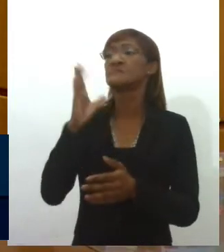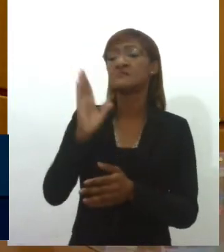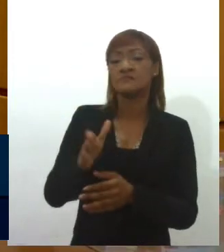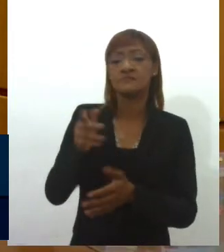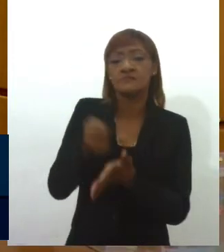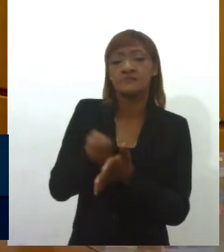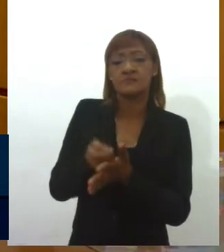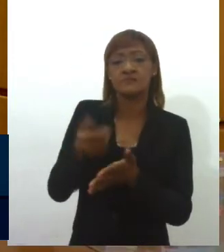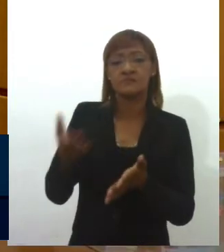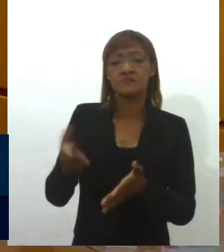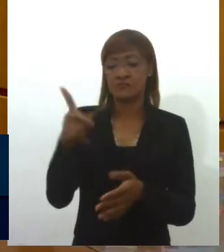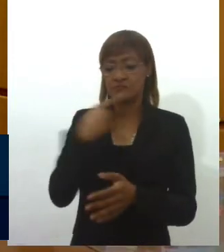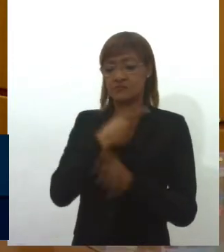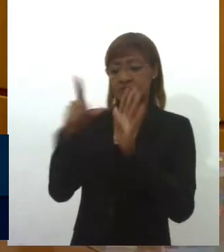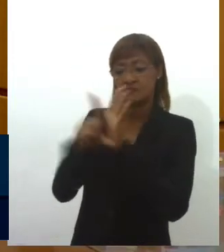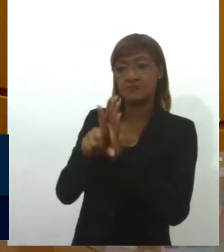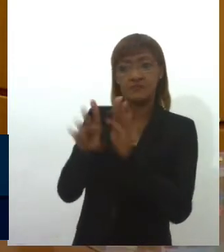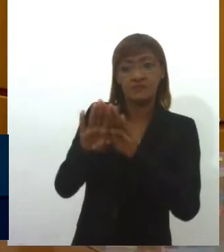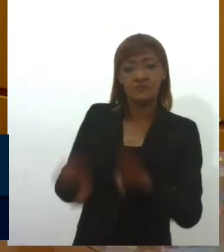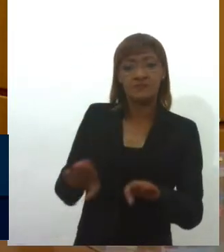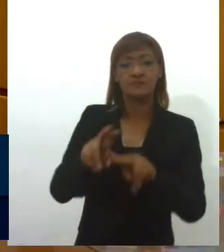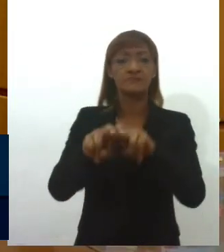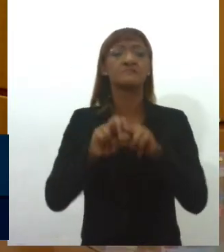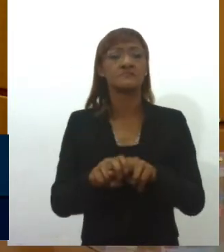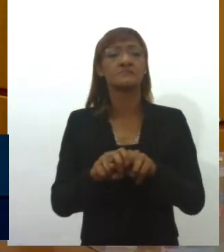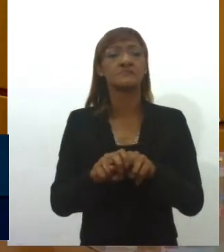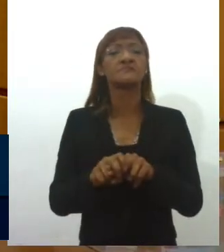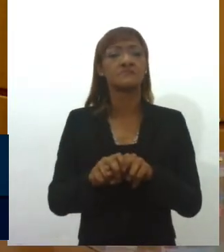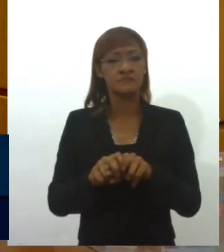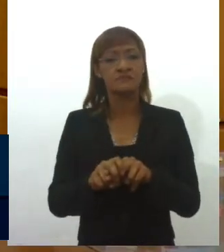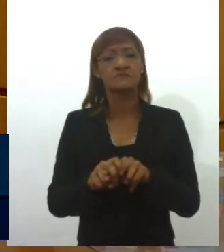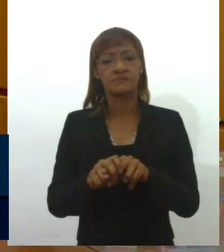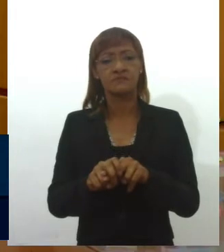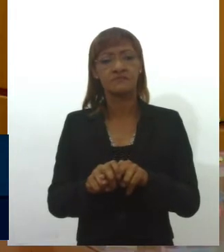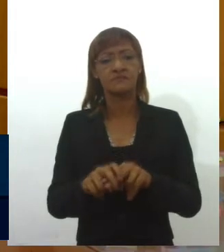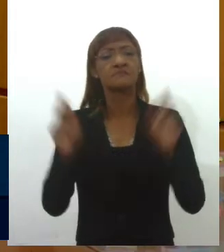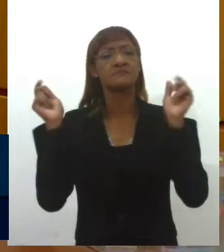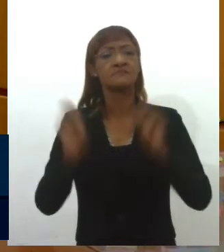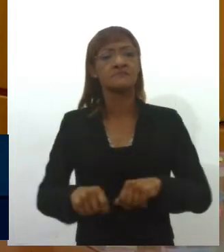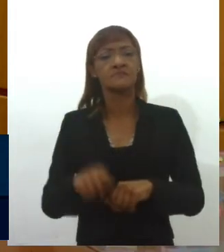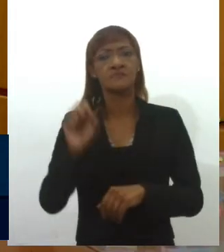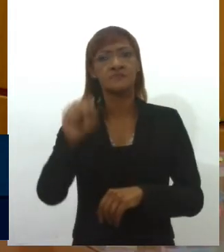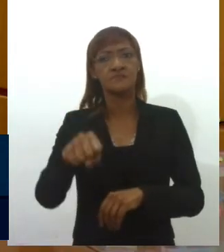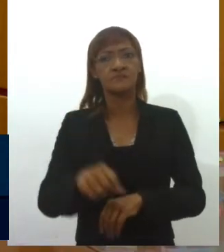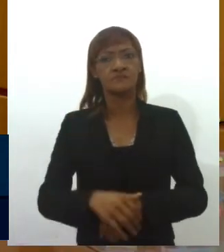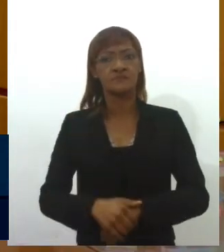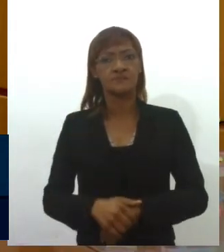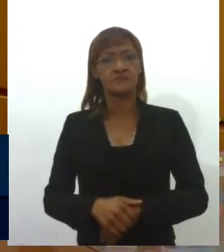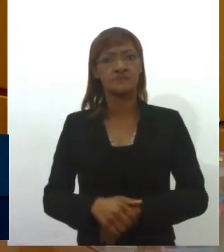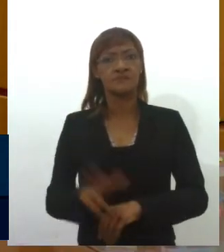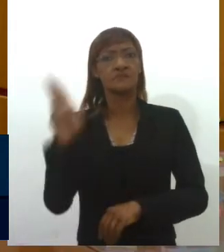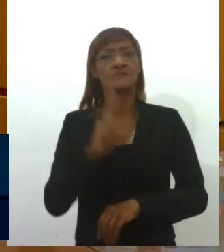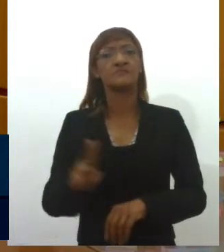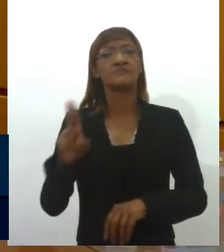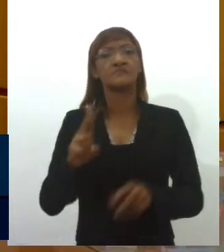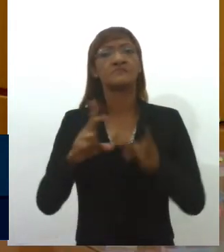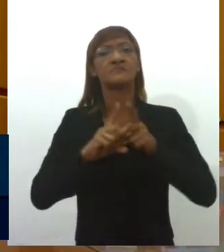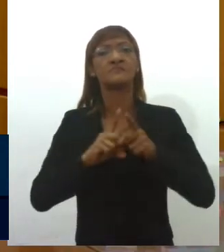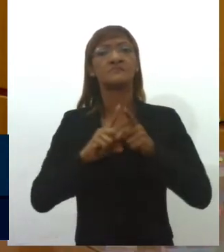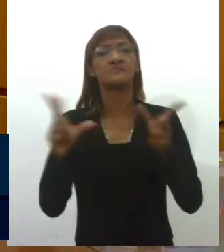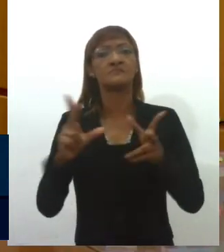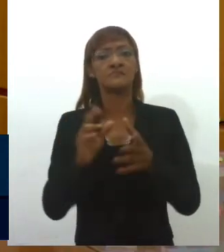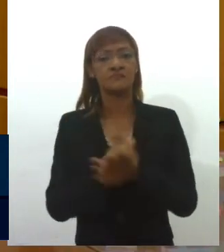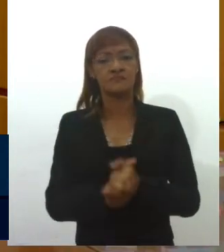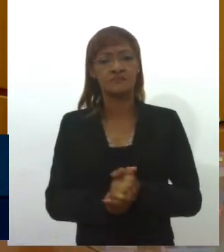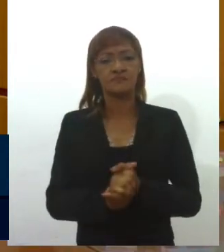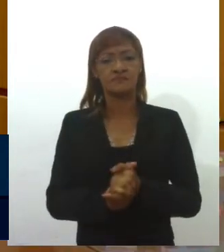na nossa legislação, é assim, por isso eu quero invocar a utilização dos instrumentos de defesa da democracia. Eu me lembro